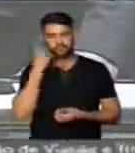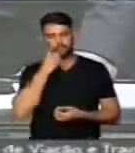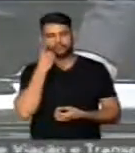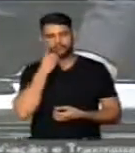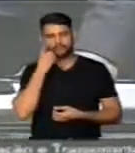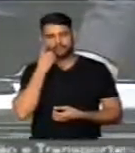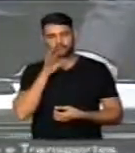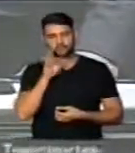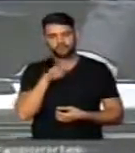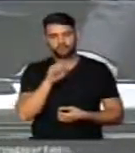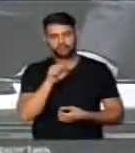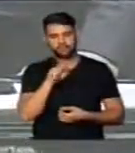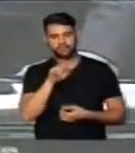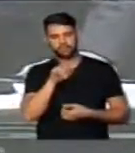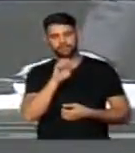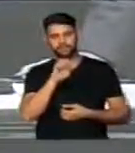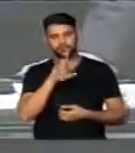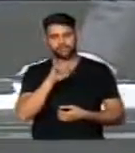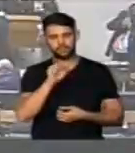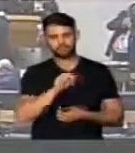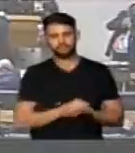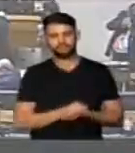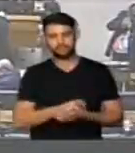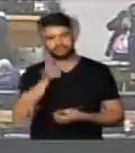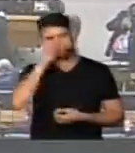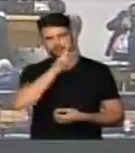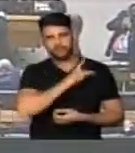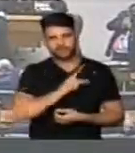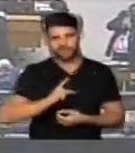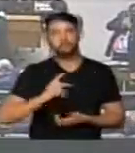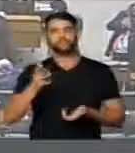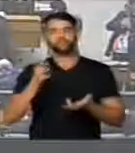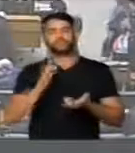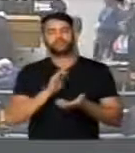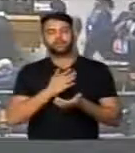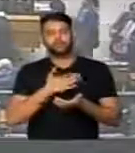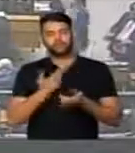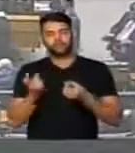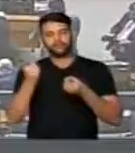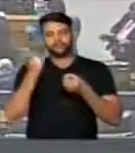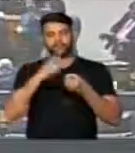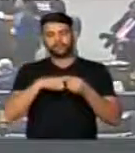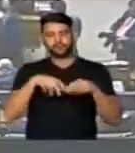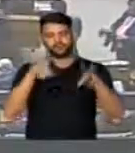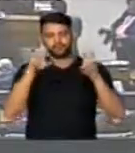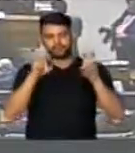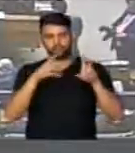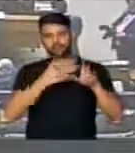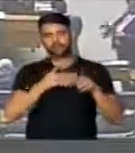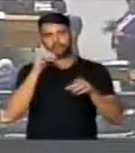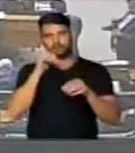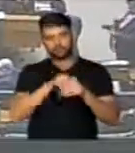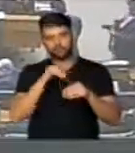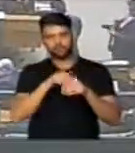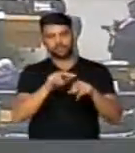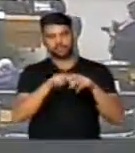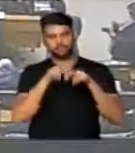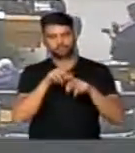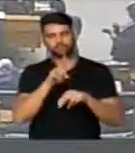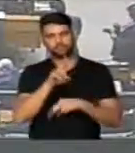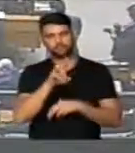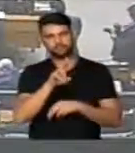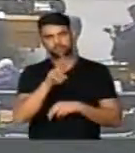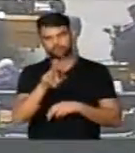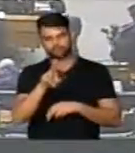Deputado Fábio Garcia Sr. Presidente, eu vou voltar aqui ao tema que nós estamos votando, que é a questão da